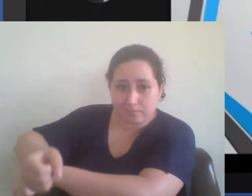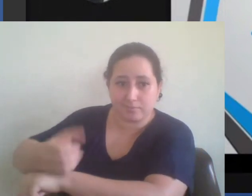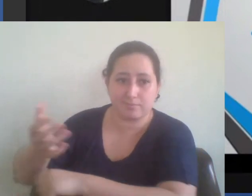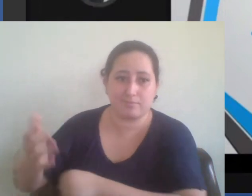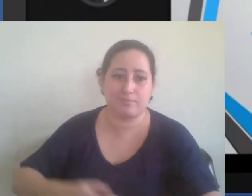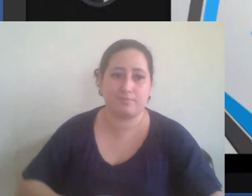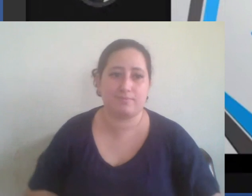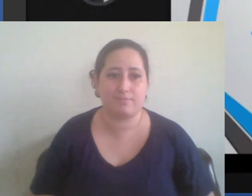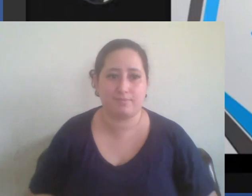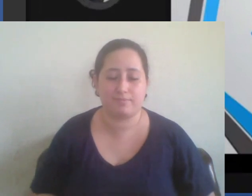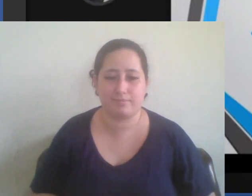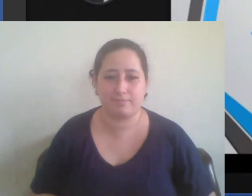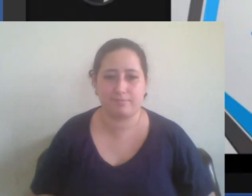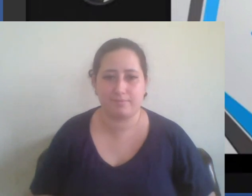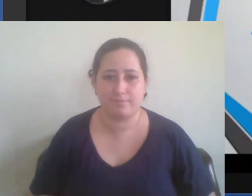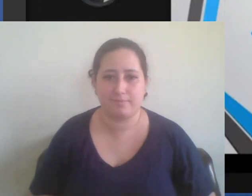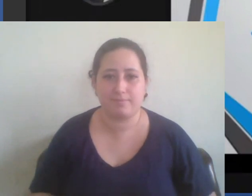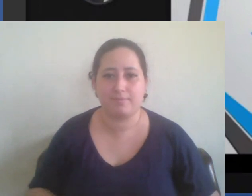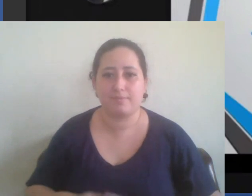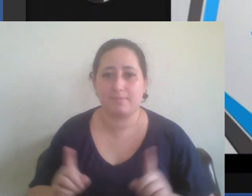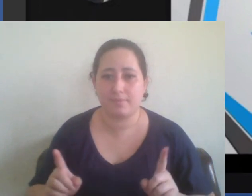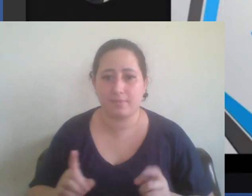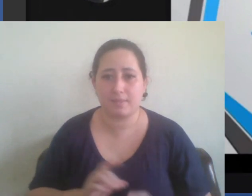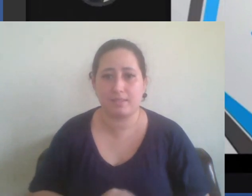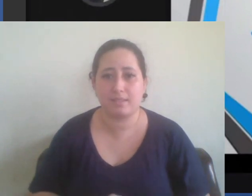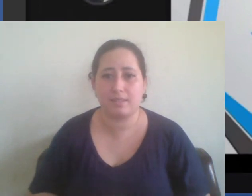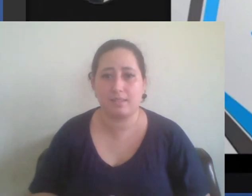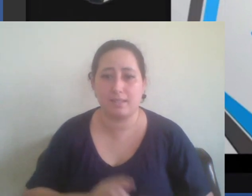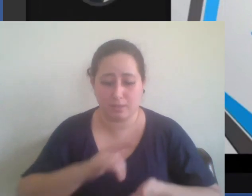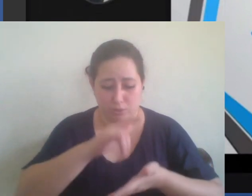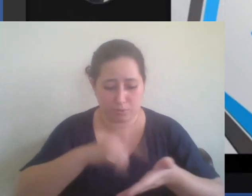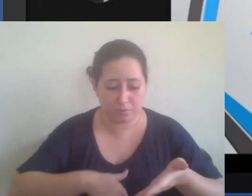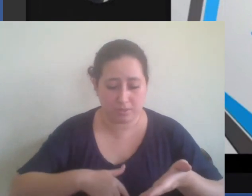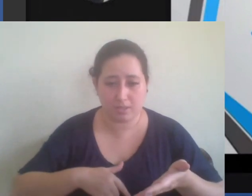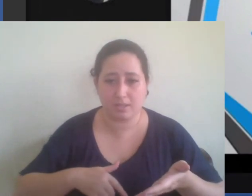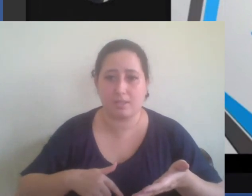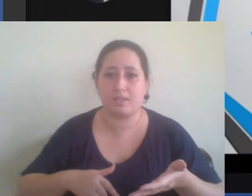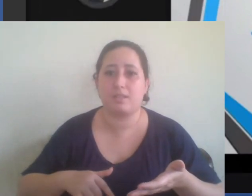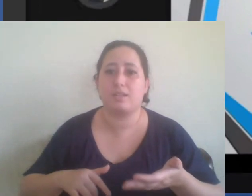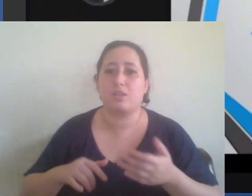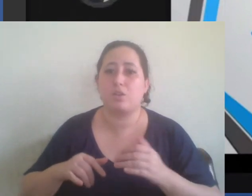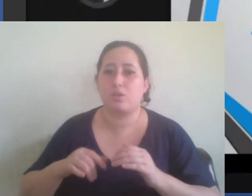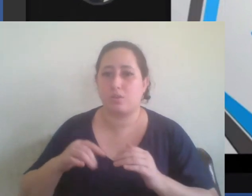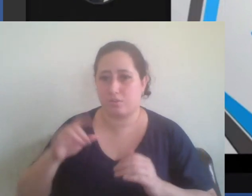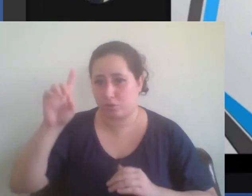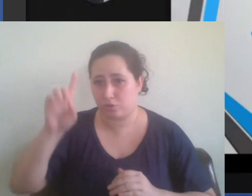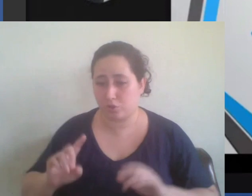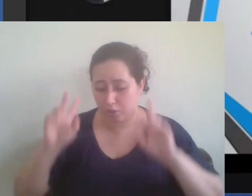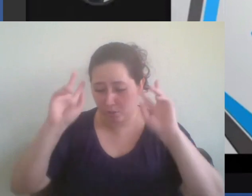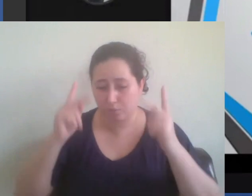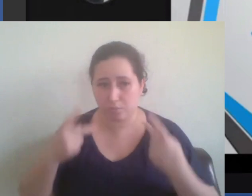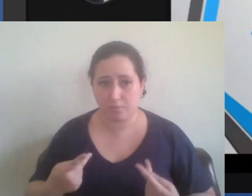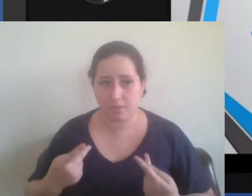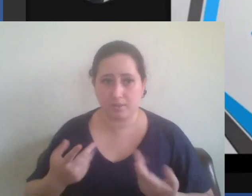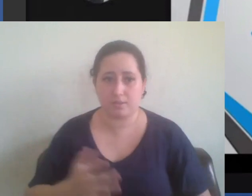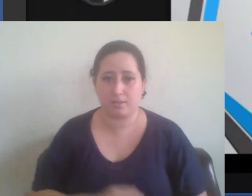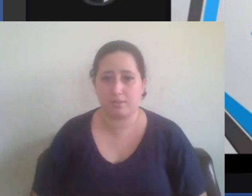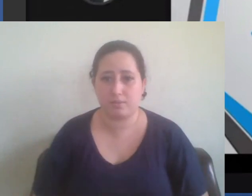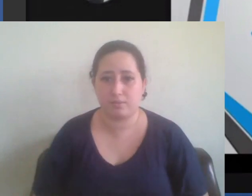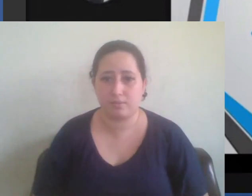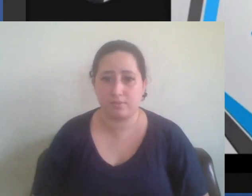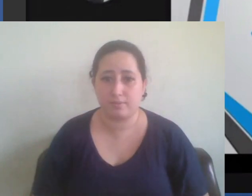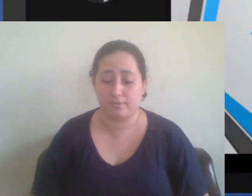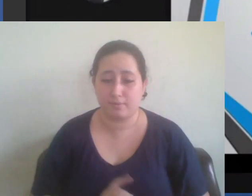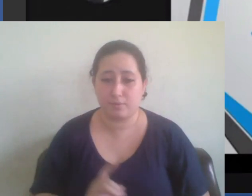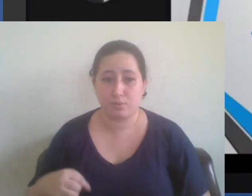só que a declaração universal dos direitos humanos na realidade o que nós temos que